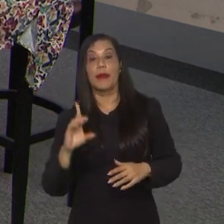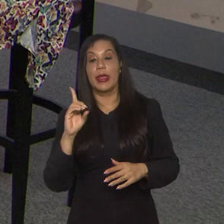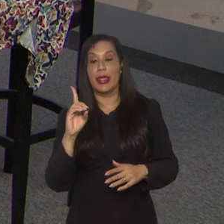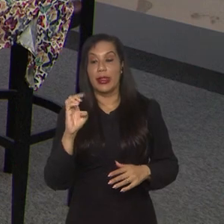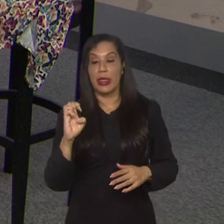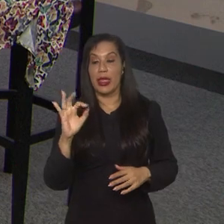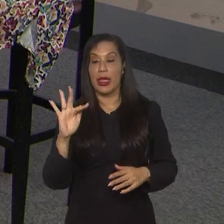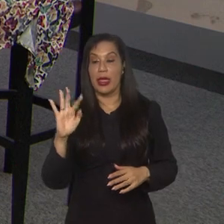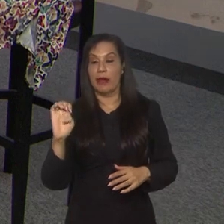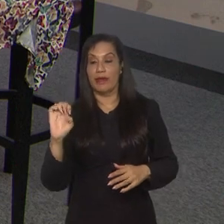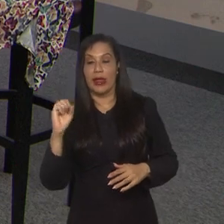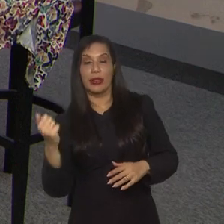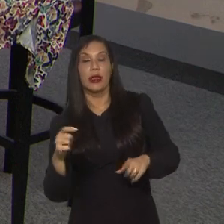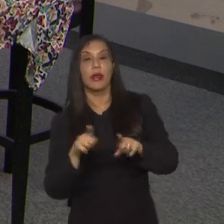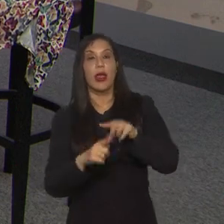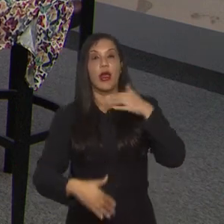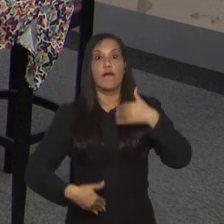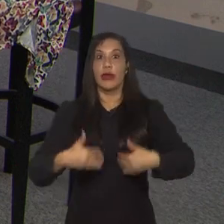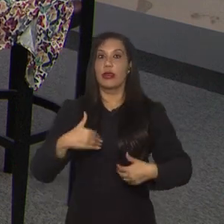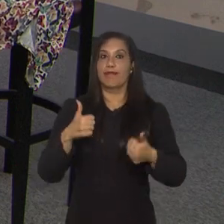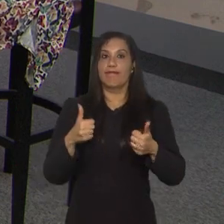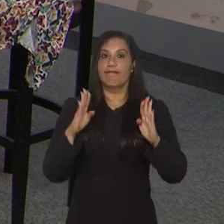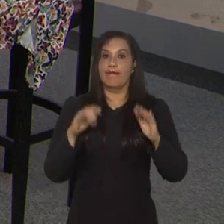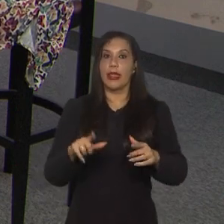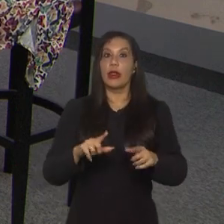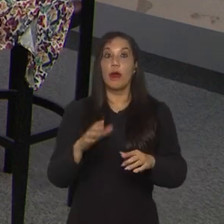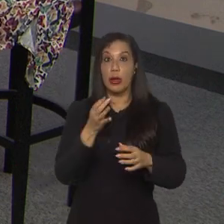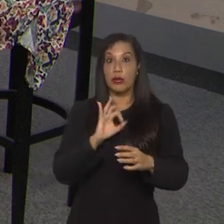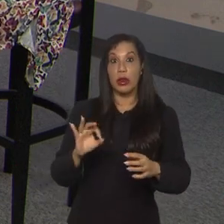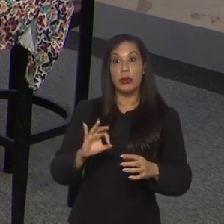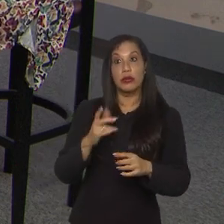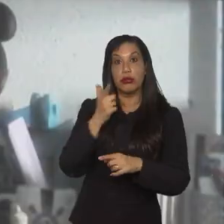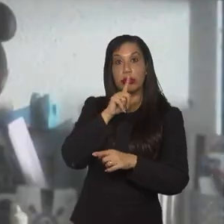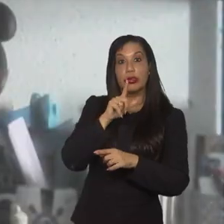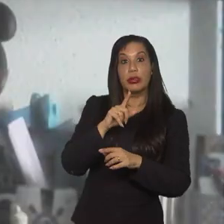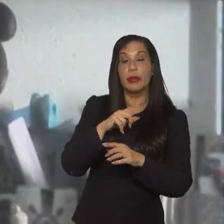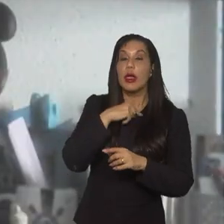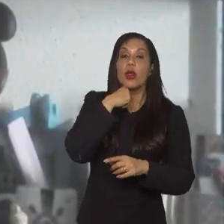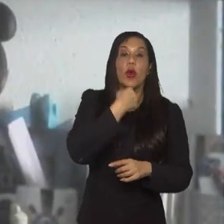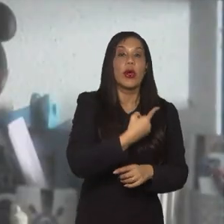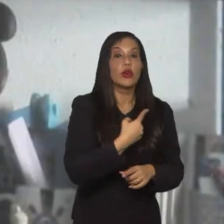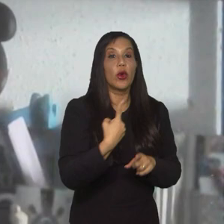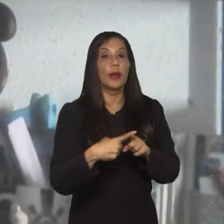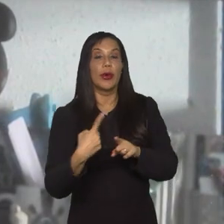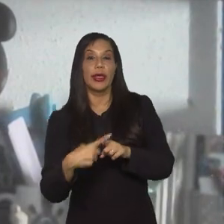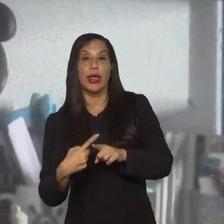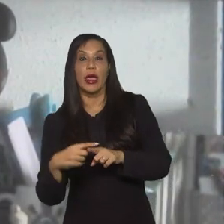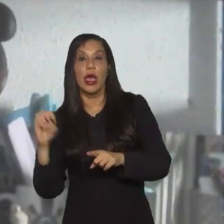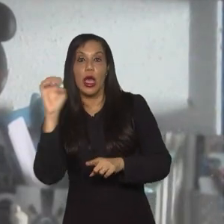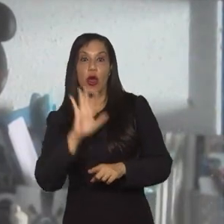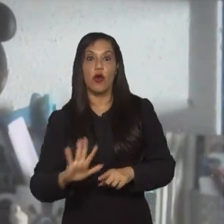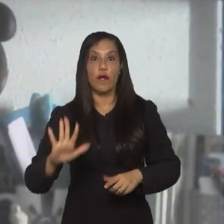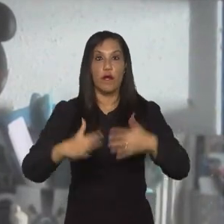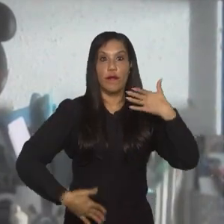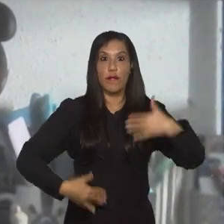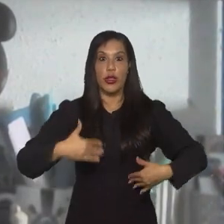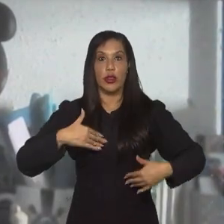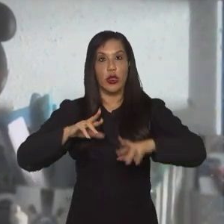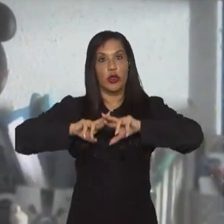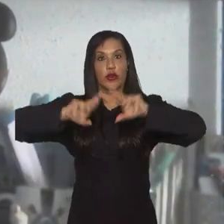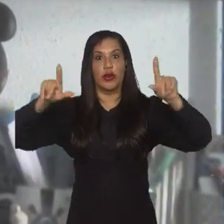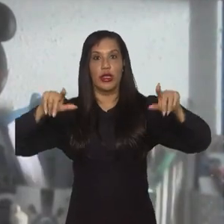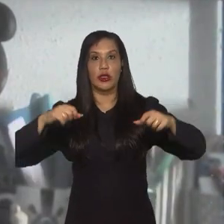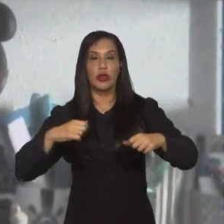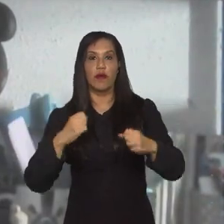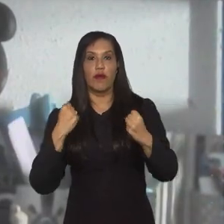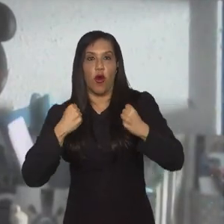aguentar. Mesmo assim, pegaram a França, e fizeram um gol logo de cara, só que depois não aguentou, porque o físico europeu é realmente, é diferenciado, né,